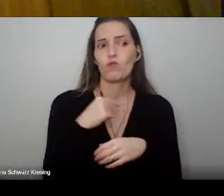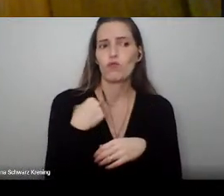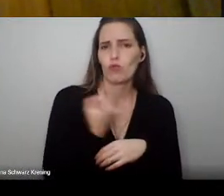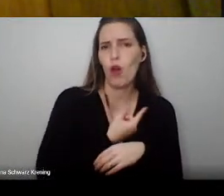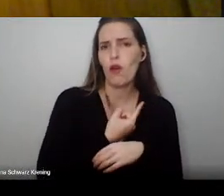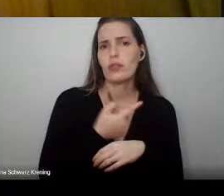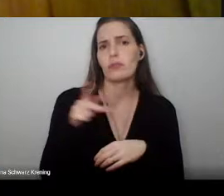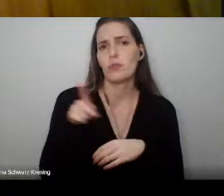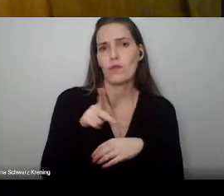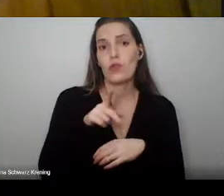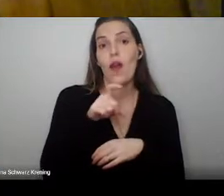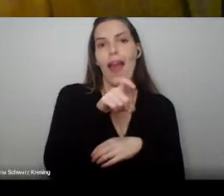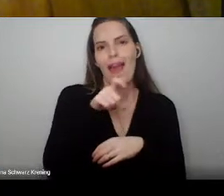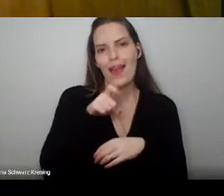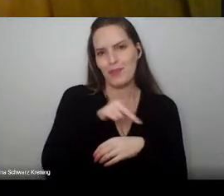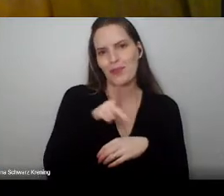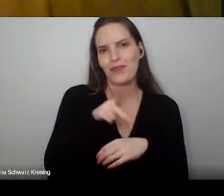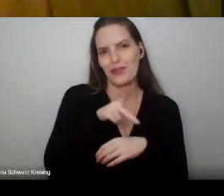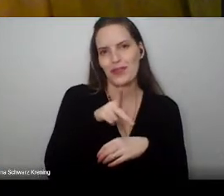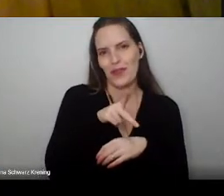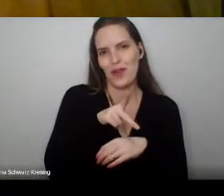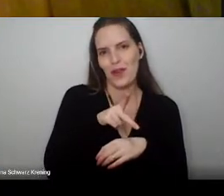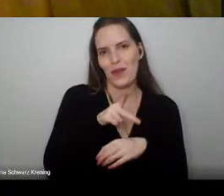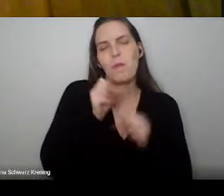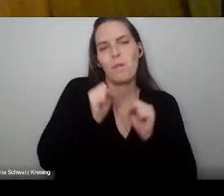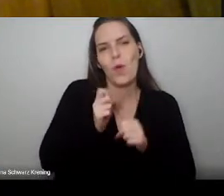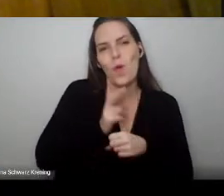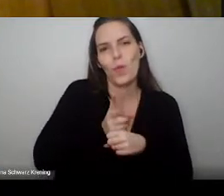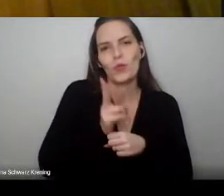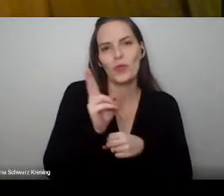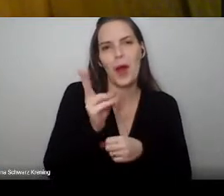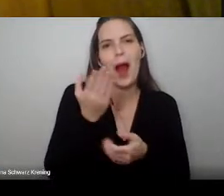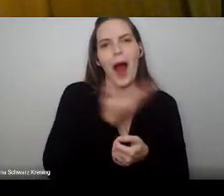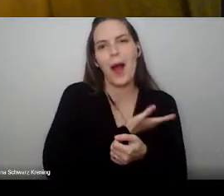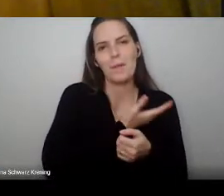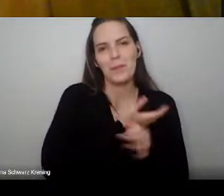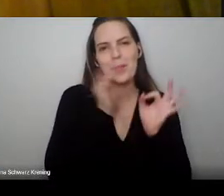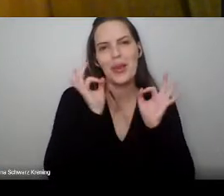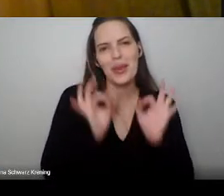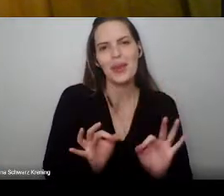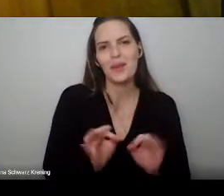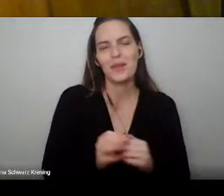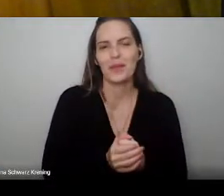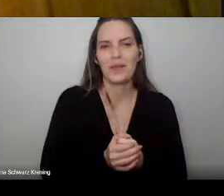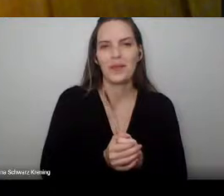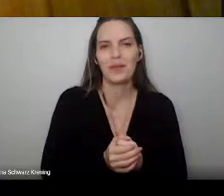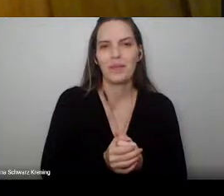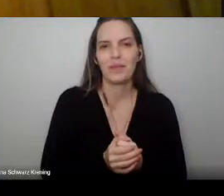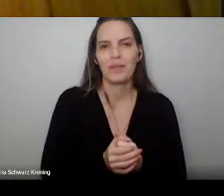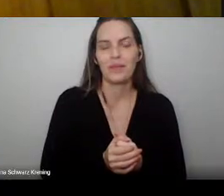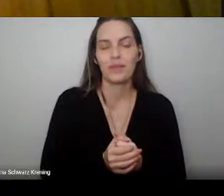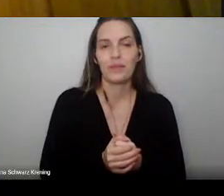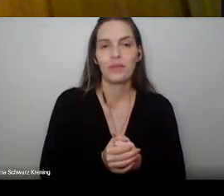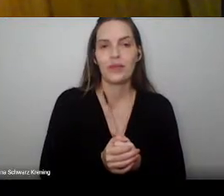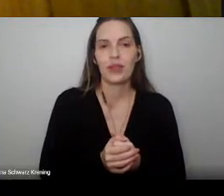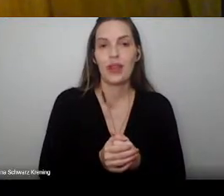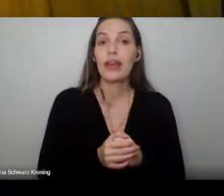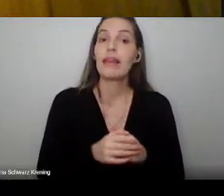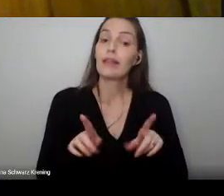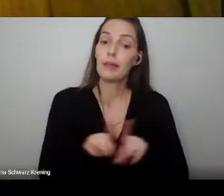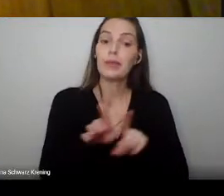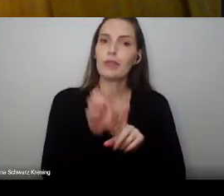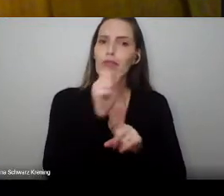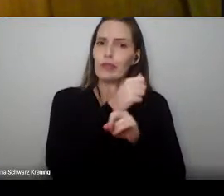-professores, continuaremos como amigos, com certeza. E terão a sociedade que precisa de vocês e sempre precisará.